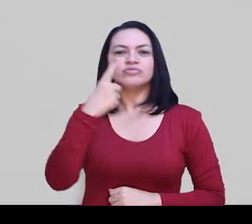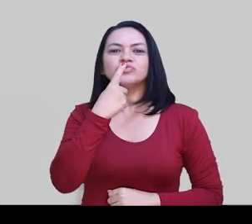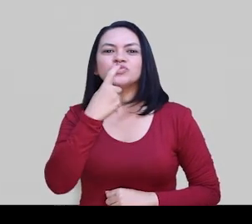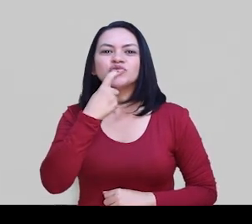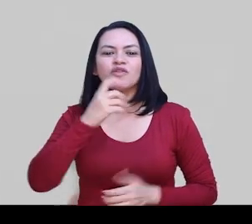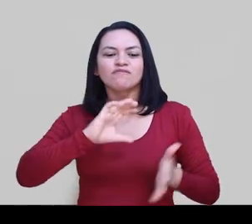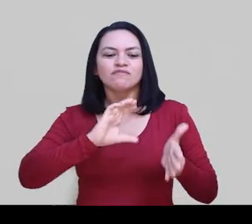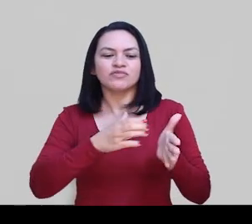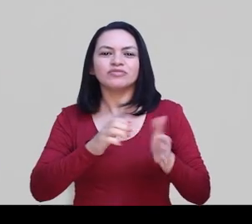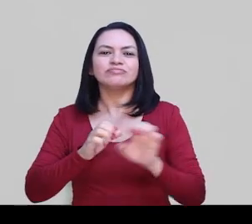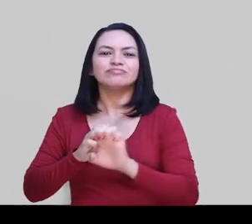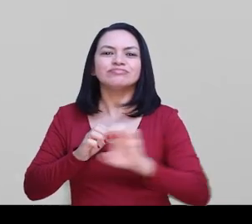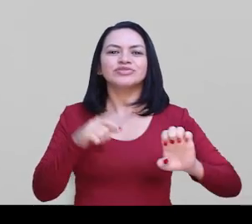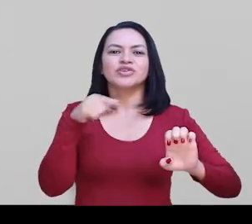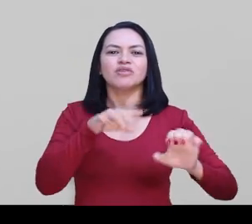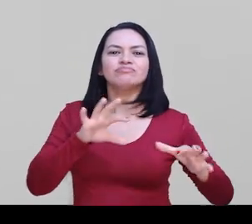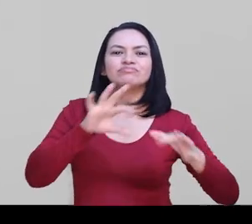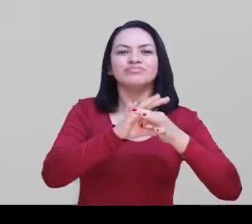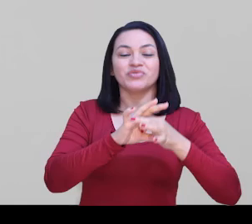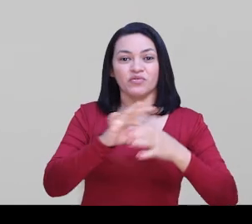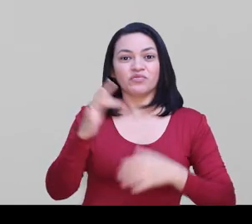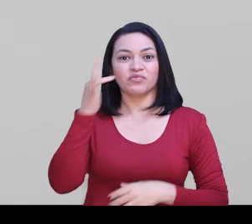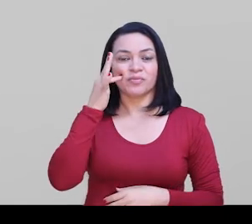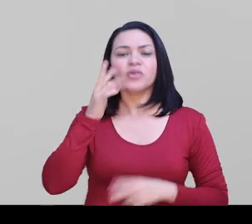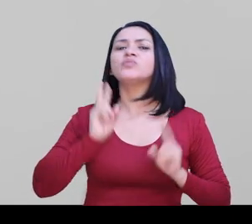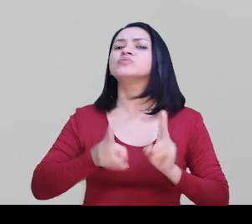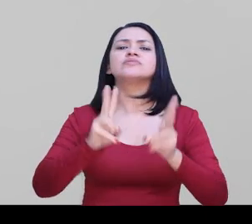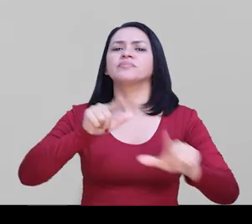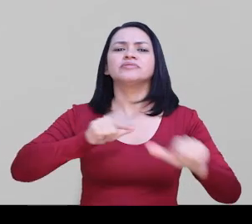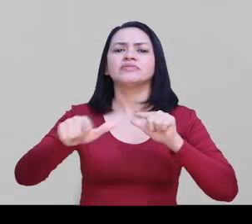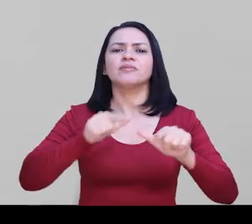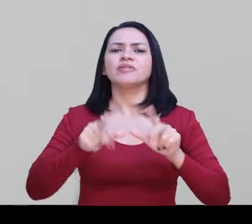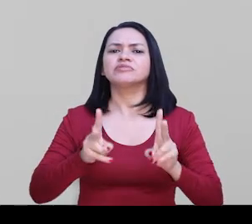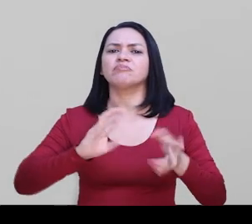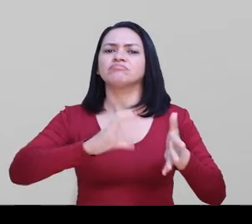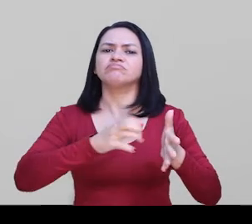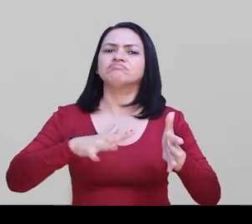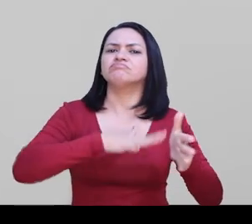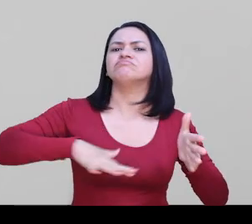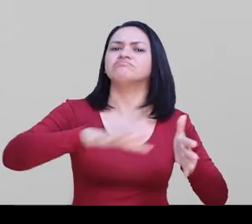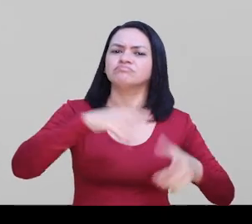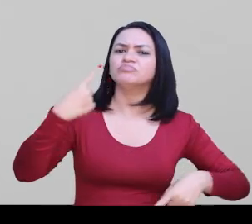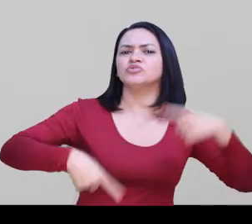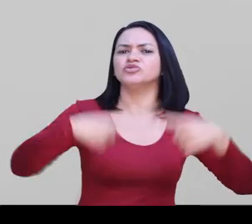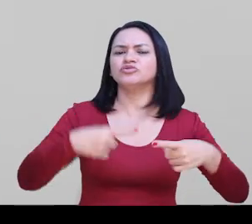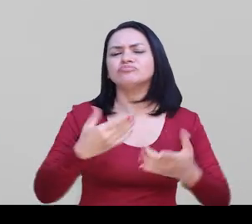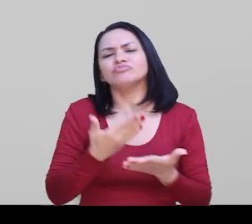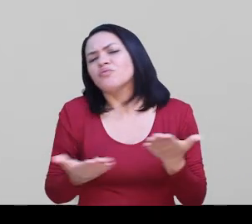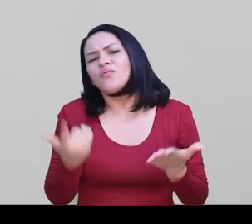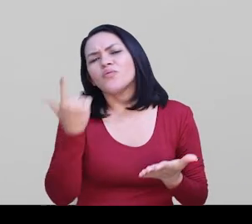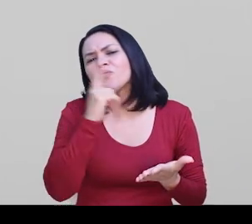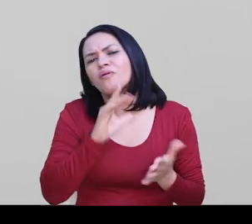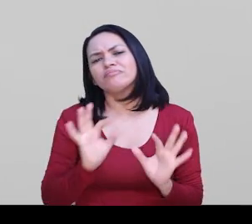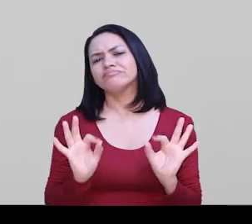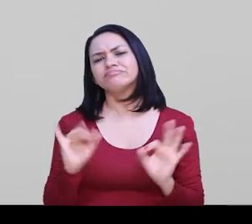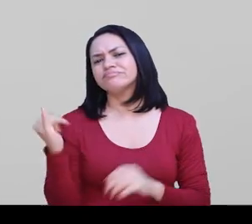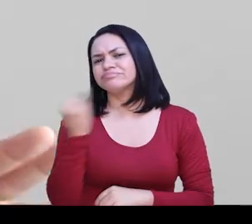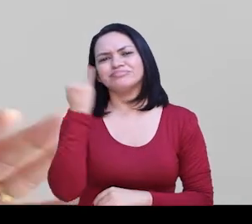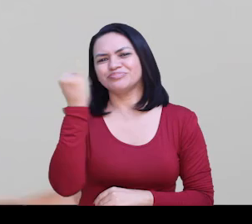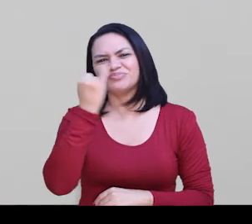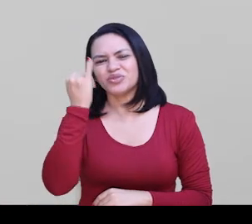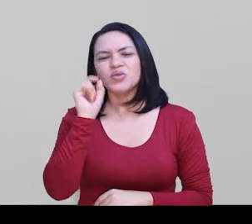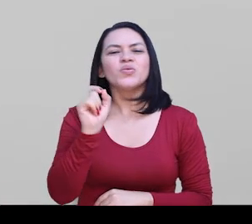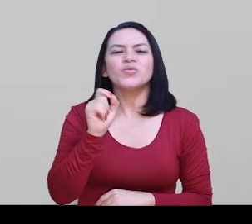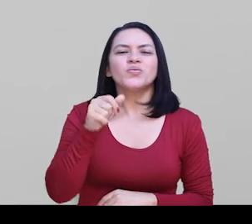sou vermelho, eu sou ligado ao Flávio Dino. Eu nunca dei um dia do meu mandato que não seja desse lado, nesse campo político. Ganhando ou perdendo